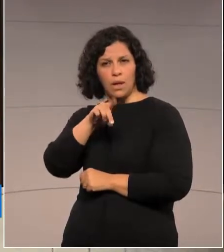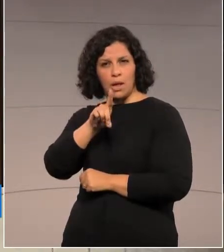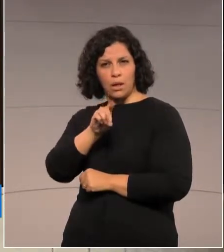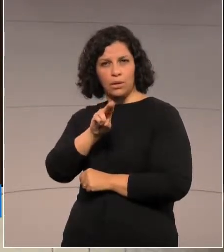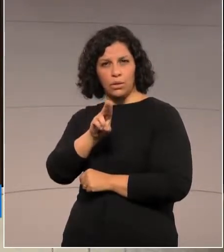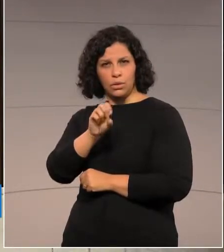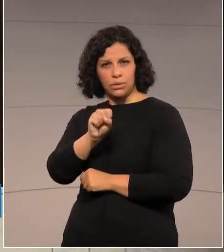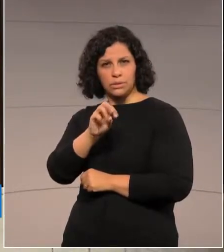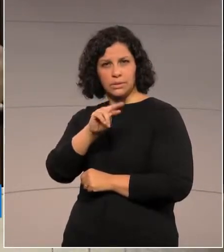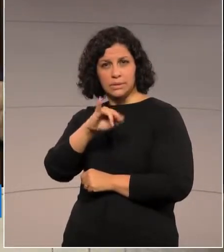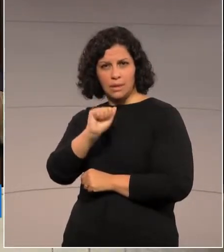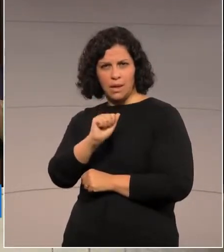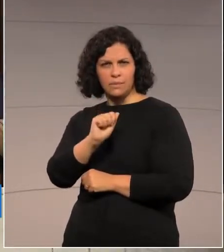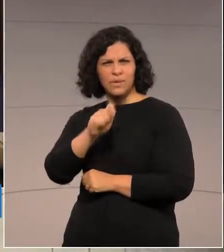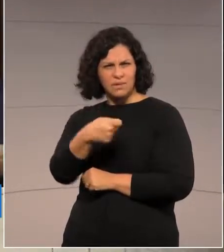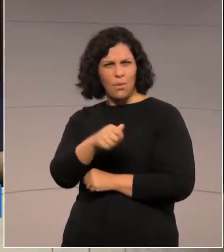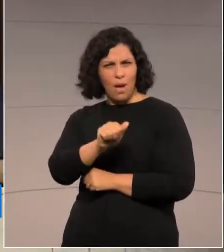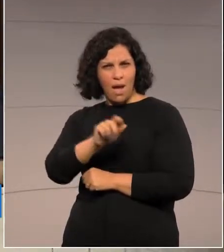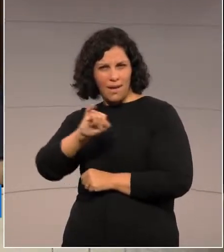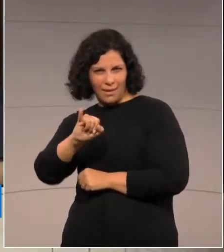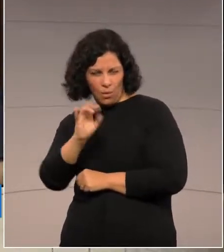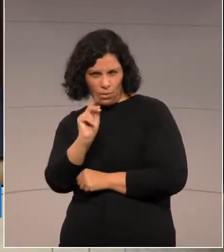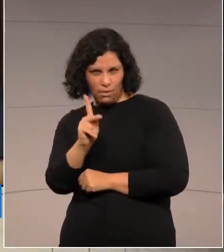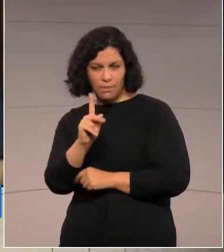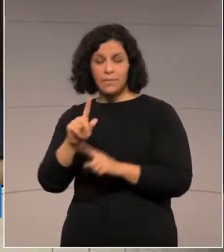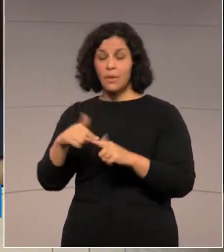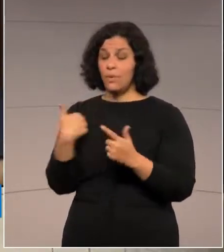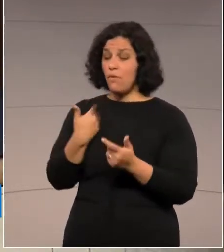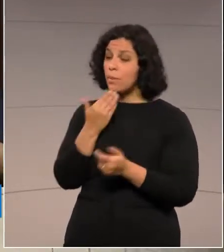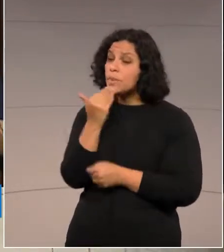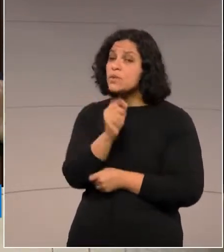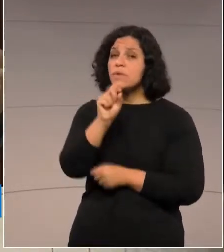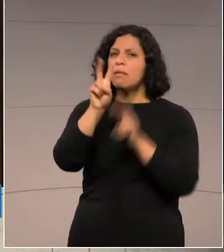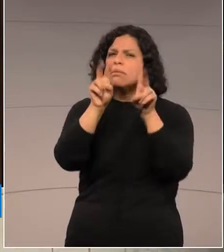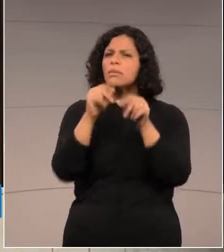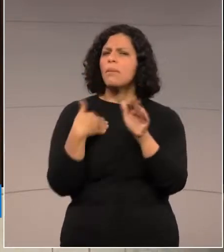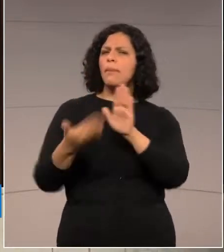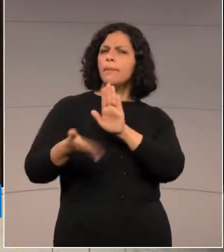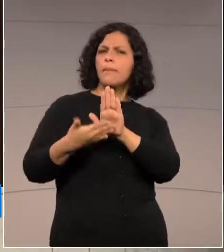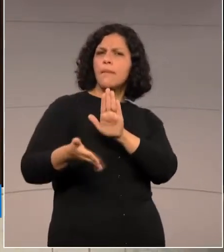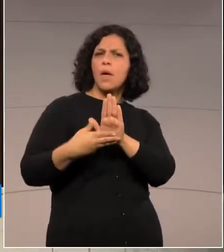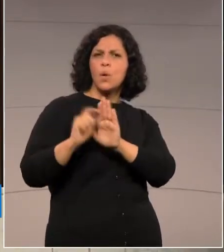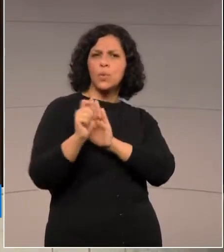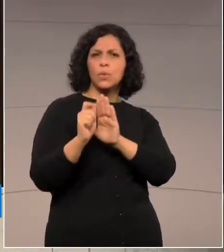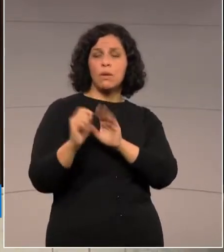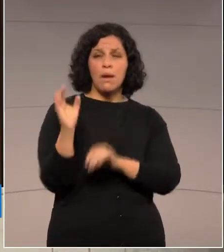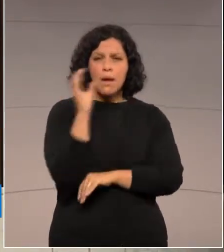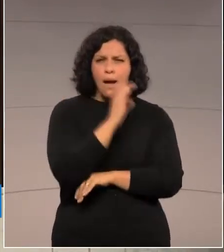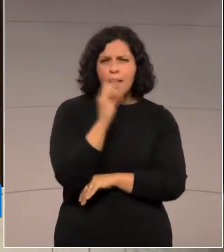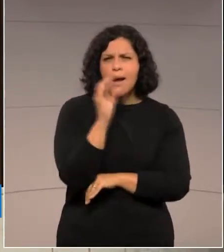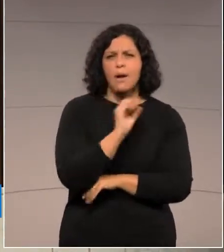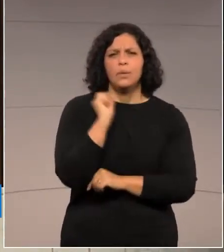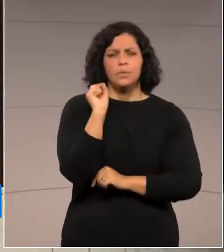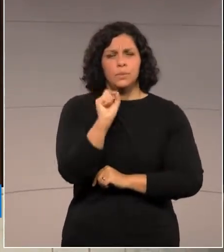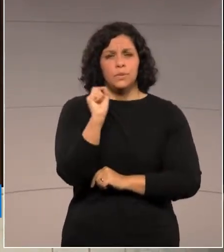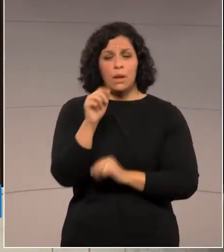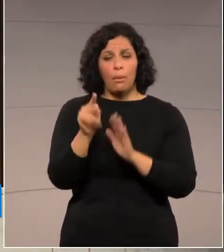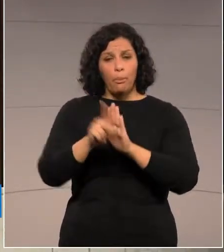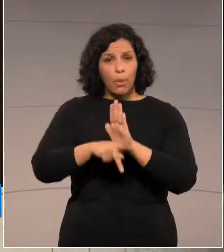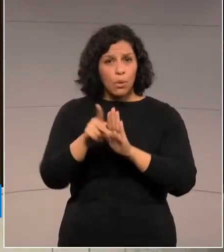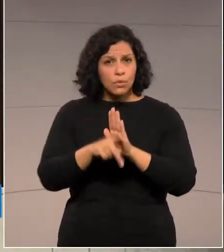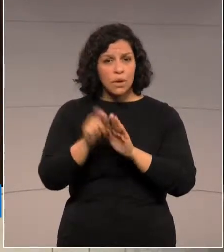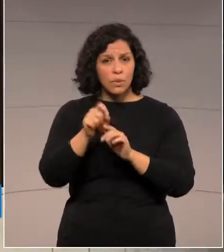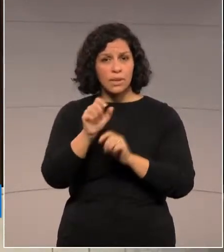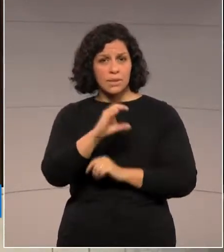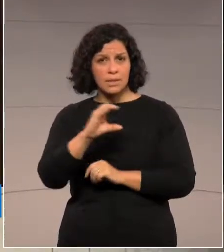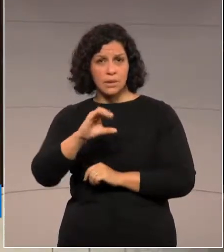esse tema eu trago aqui para pedir, para pautar o mais rápido possível esse projeto na